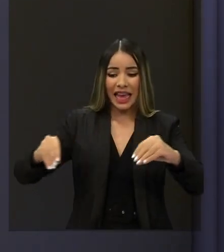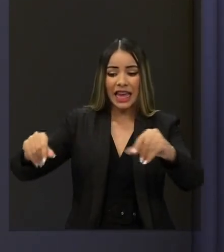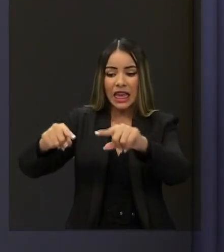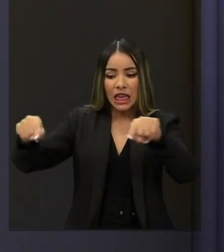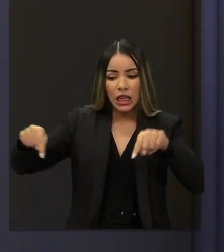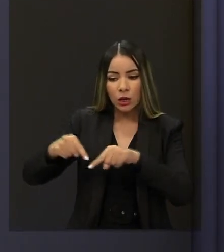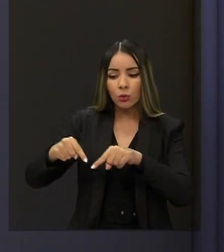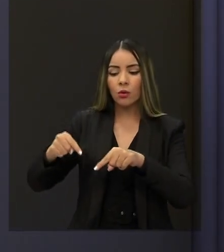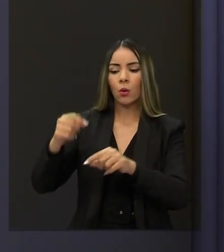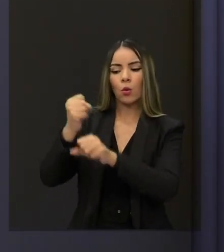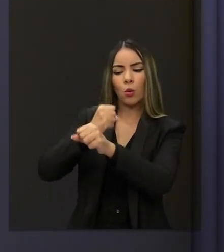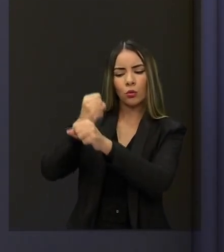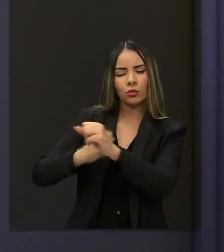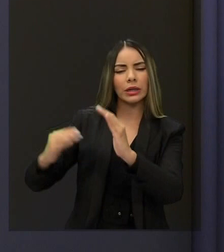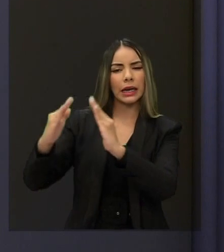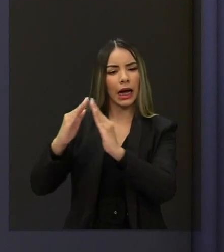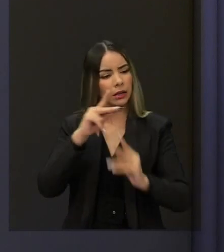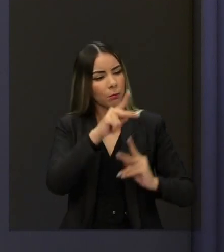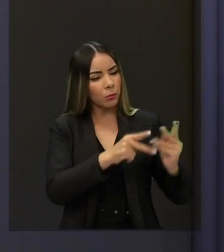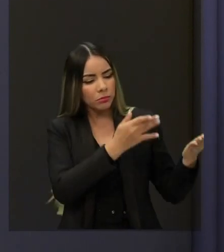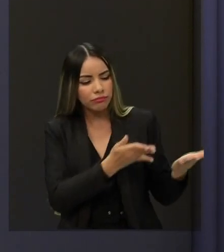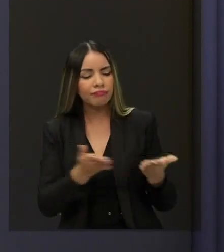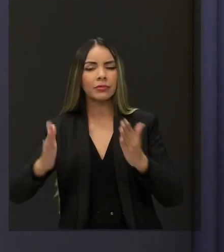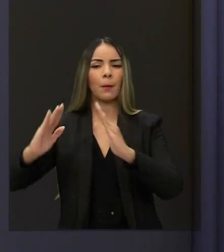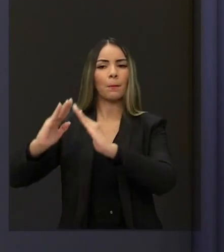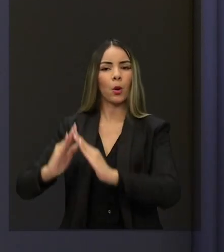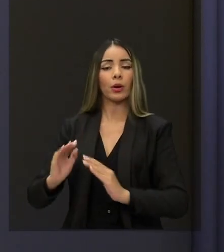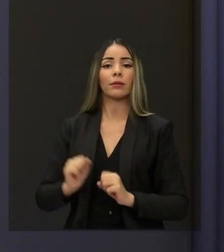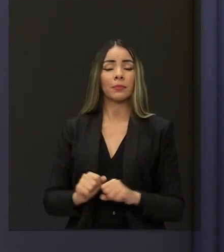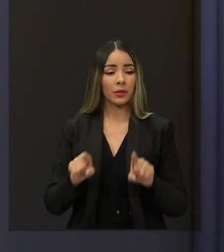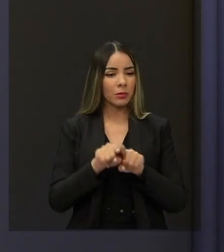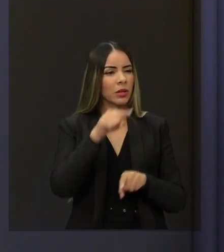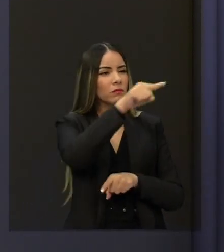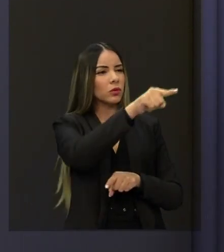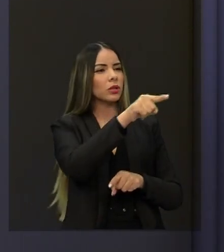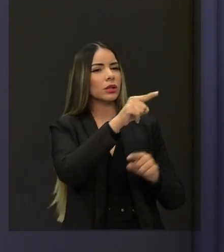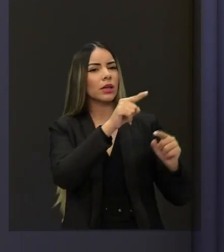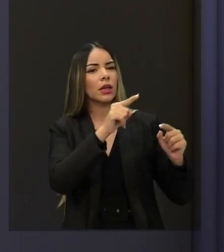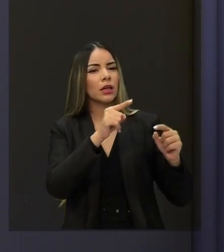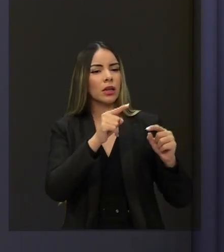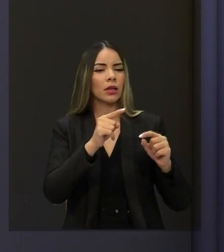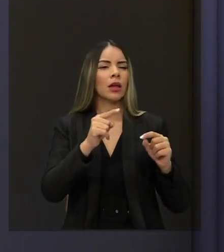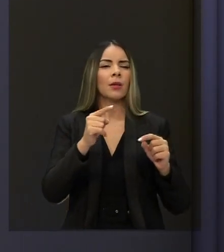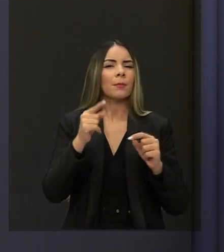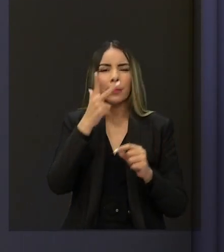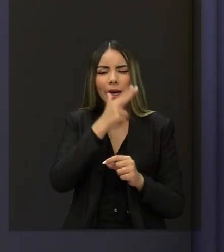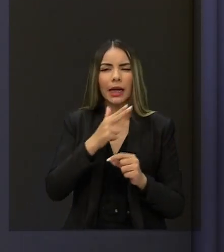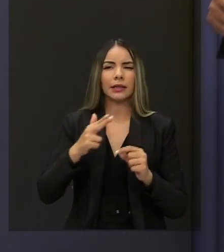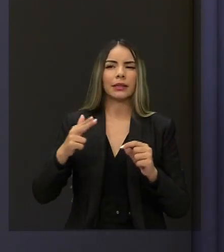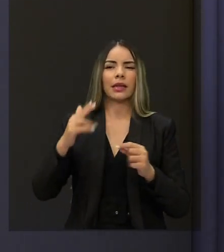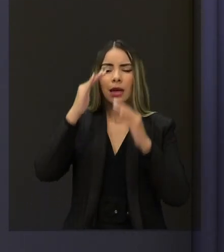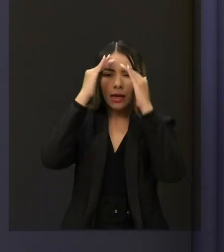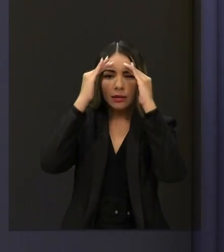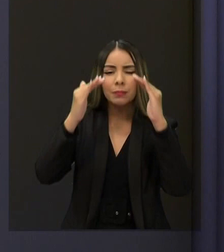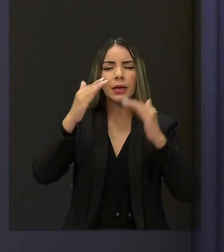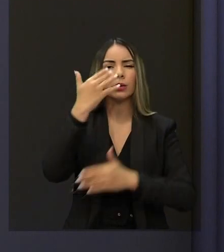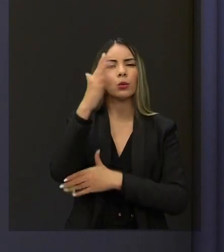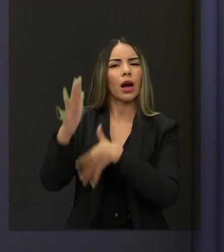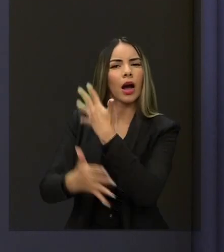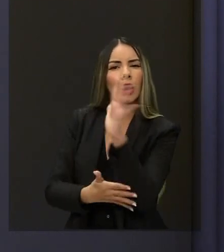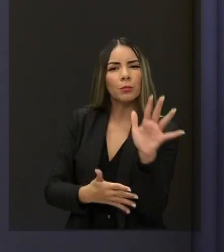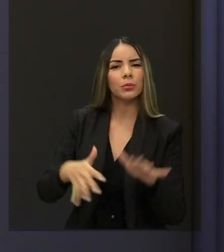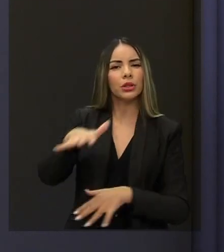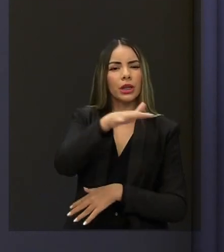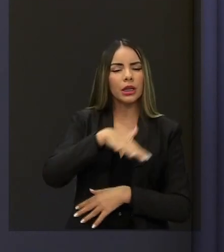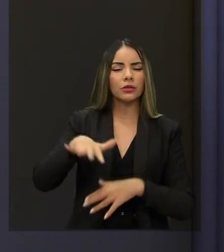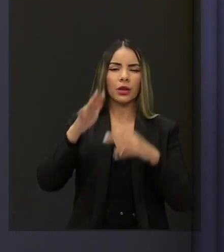unidade habitacional para você morar. Da mesma maneira, perto de onde você mora, respeitando o meio ambiente, respeitando o plano diretor da cidade,